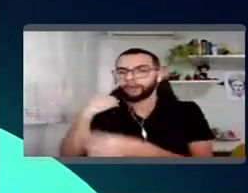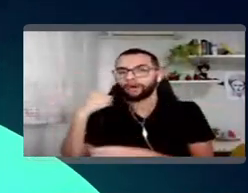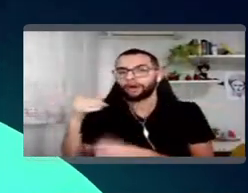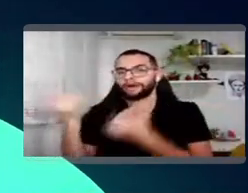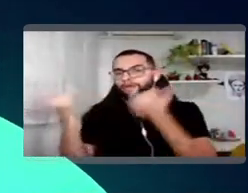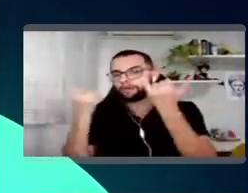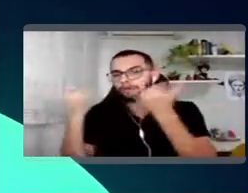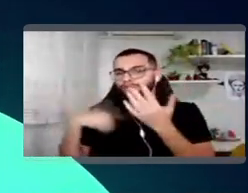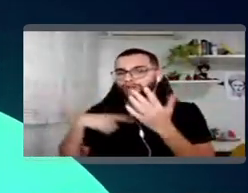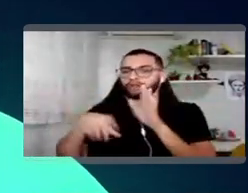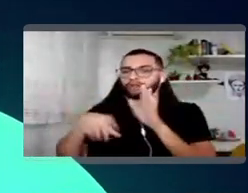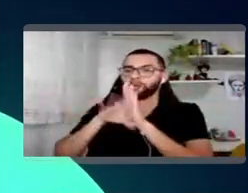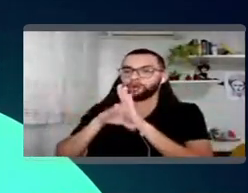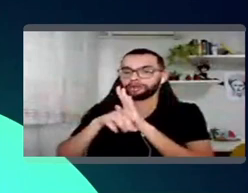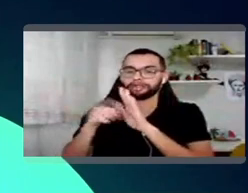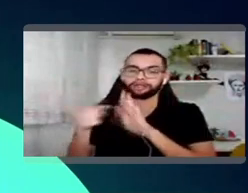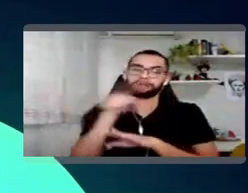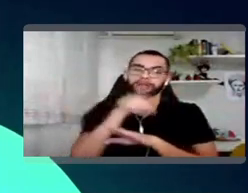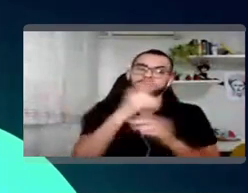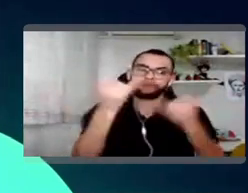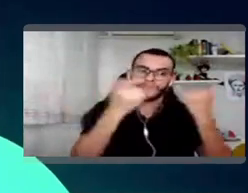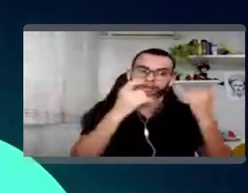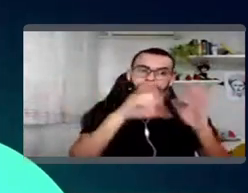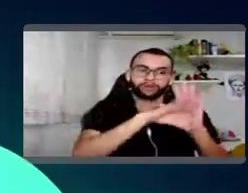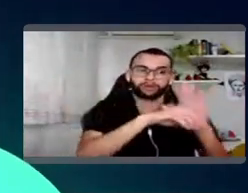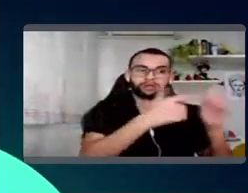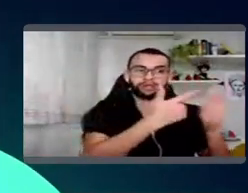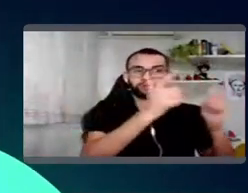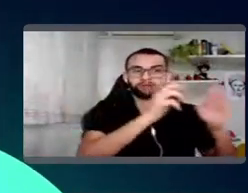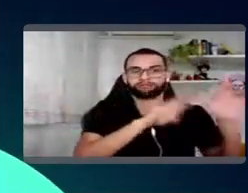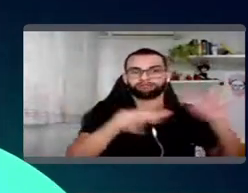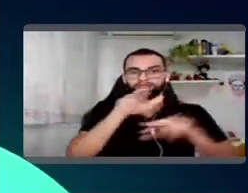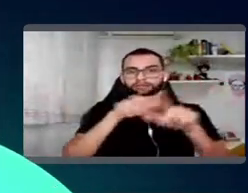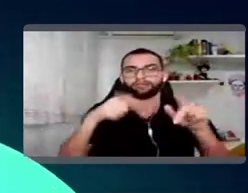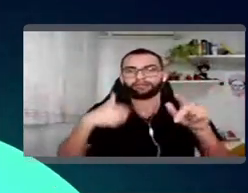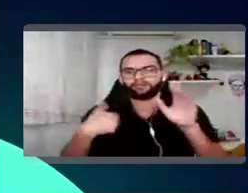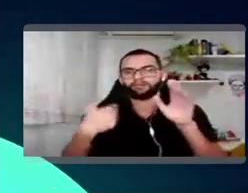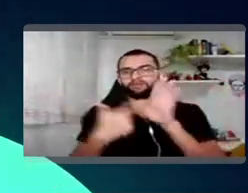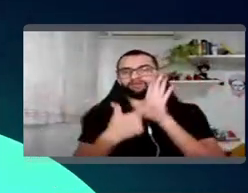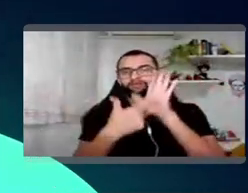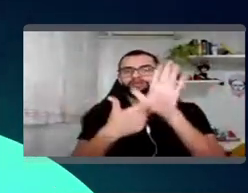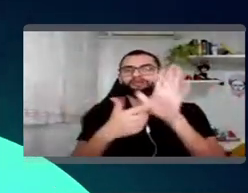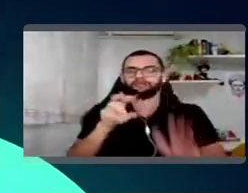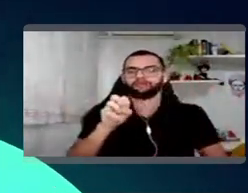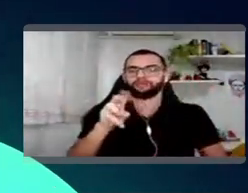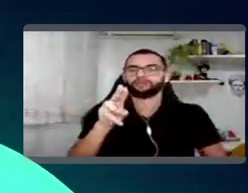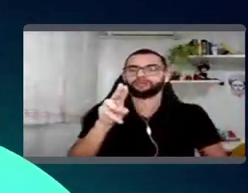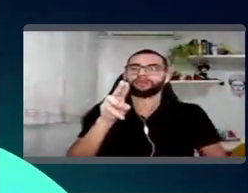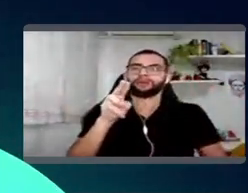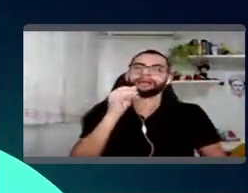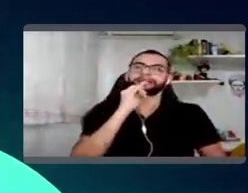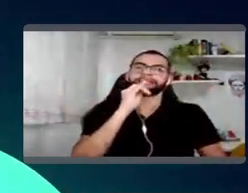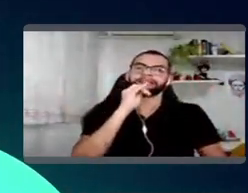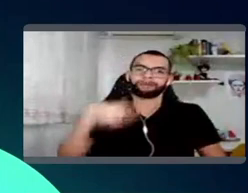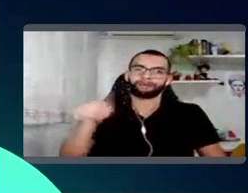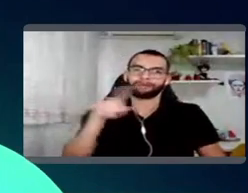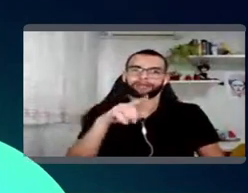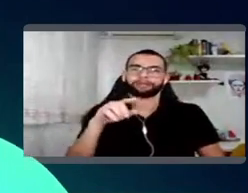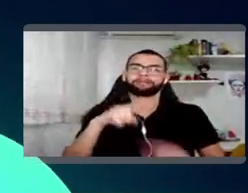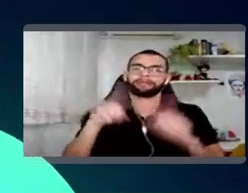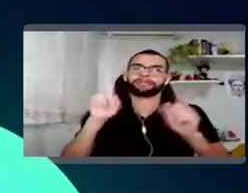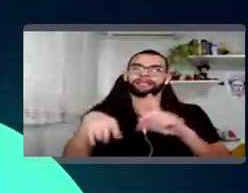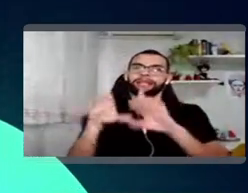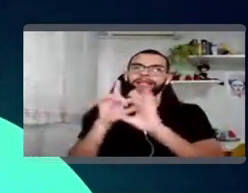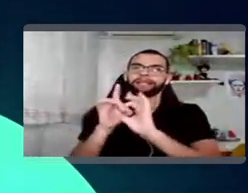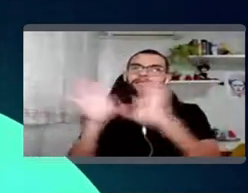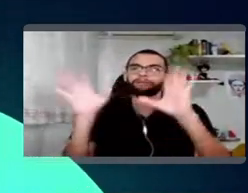essa informação tem esse conceito, aquela outra informação tem outro conceito, tá? Eu vou trazer uns exemplinhos para vocês aqui que isso vai ficar um pouco mais claro, né? Mas é a gente